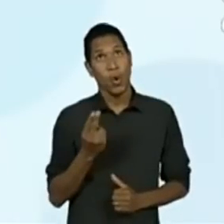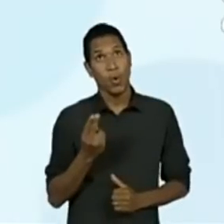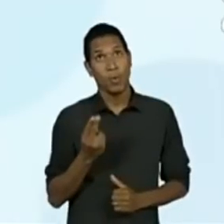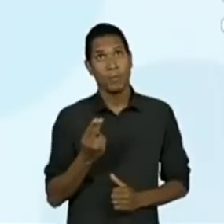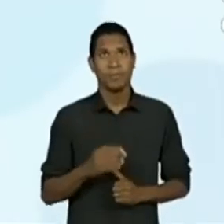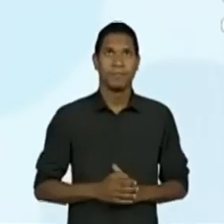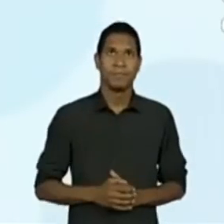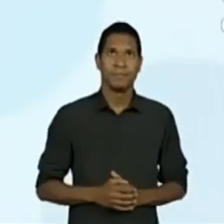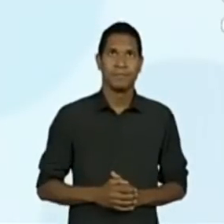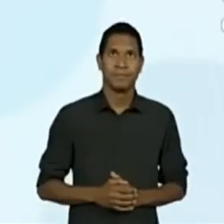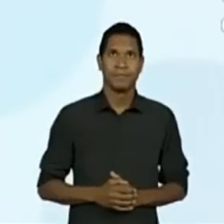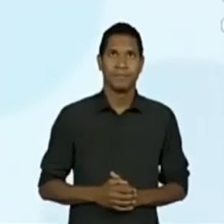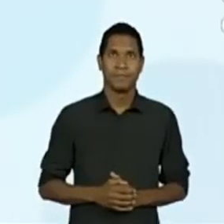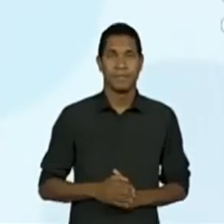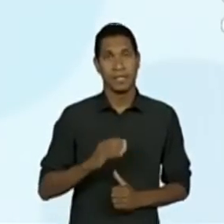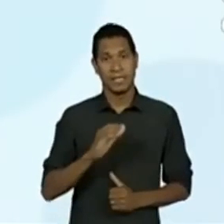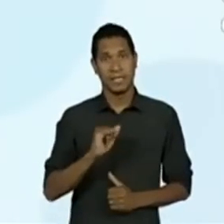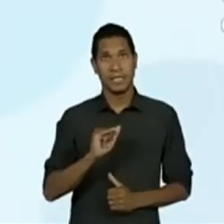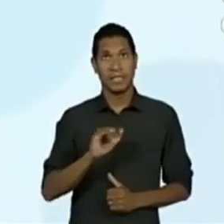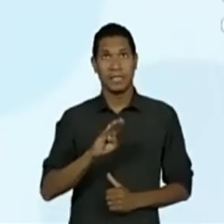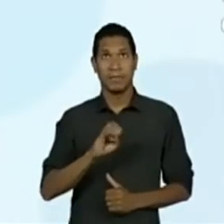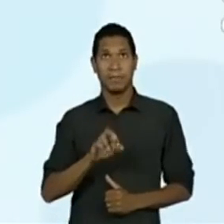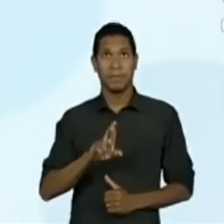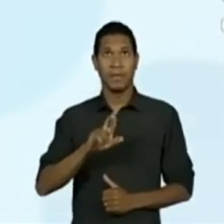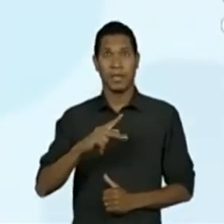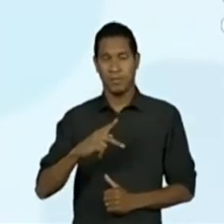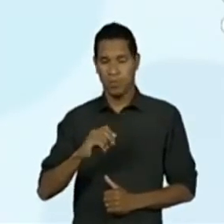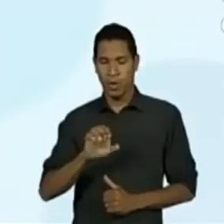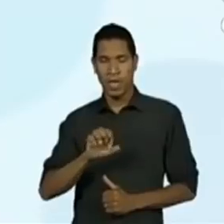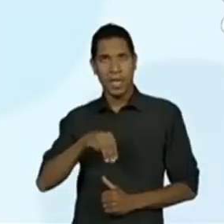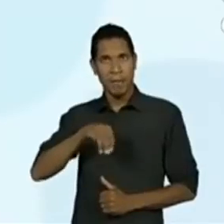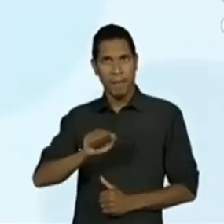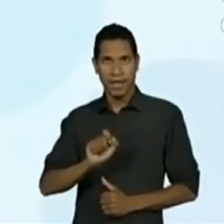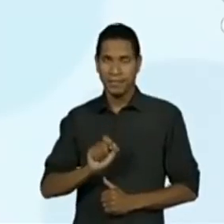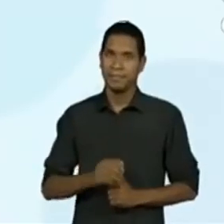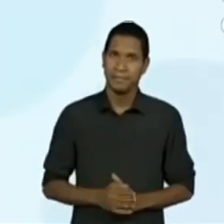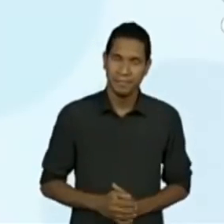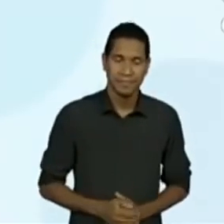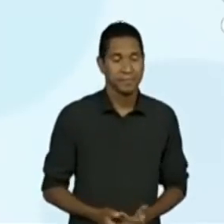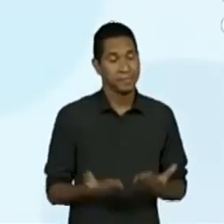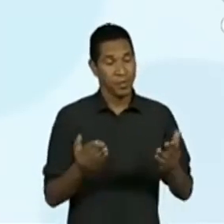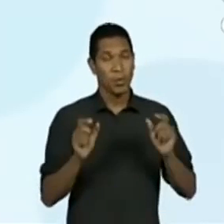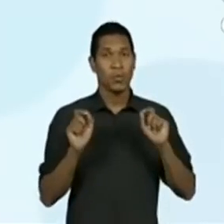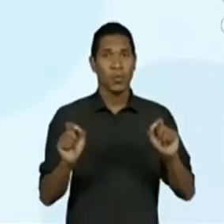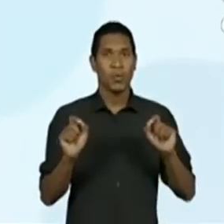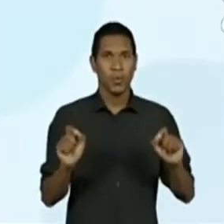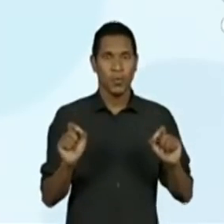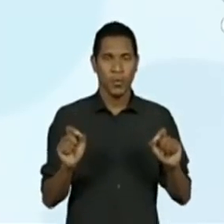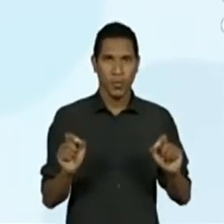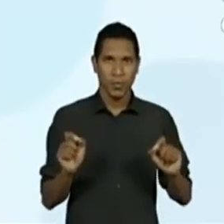Nós começamos, cyberpoema. Aqui, gente, a diferença, ela se enquadra.